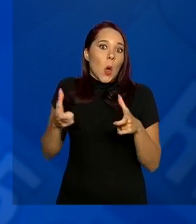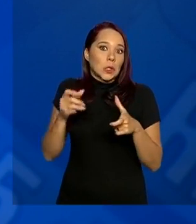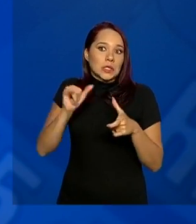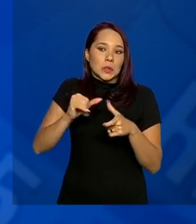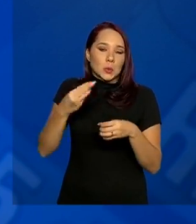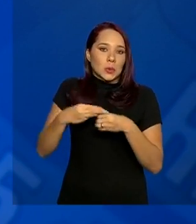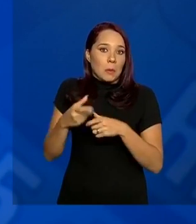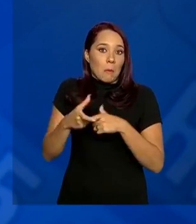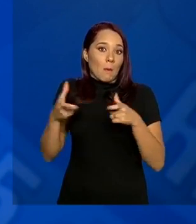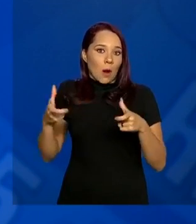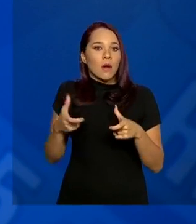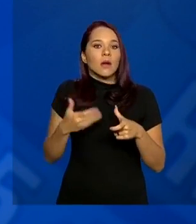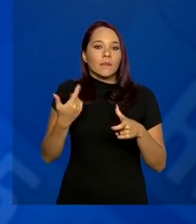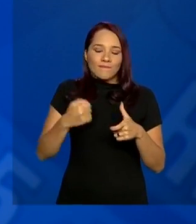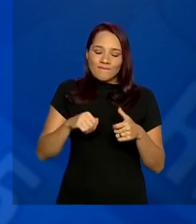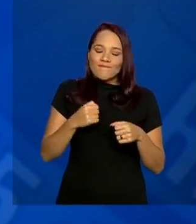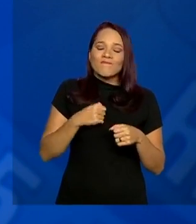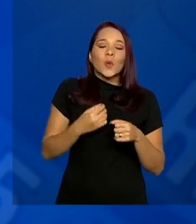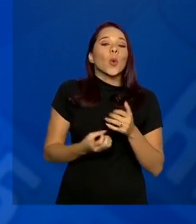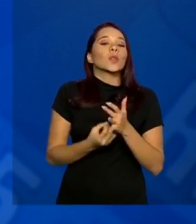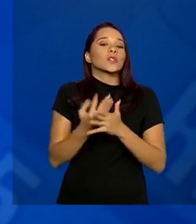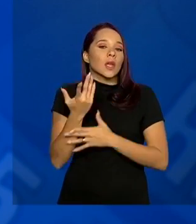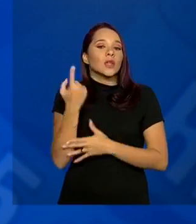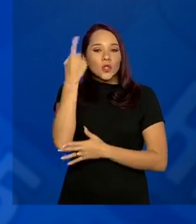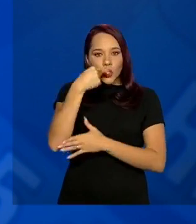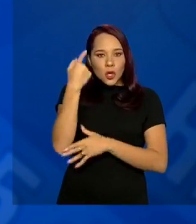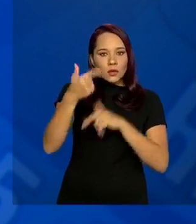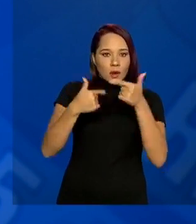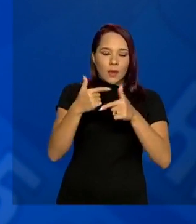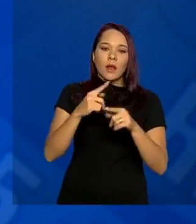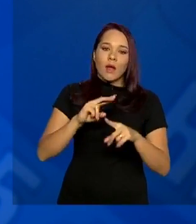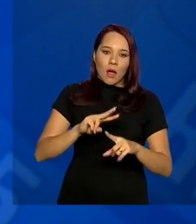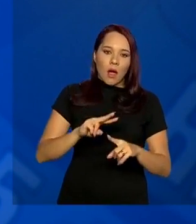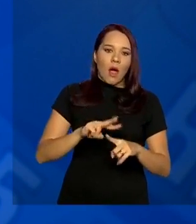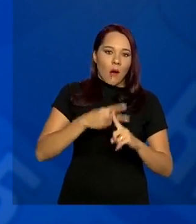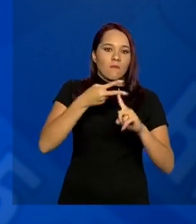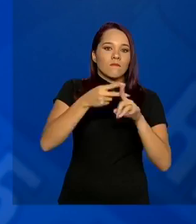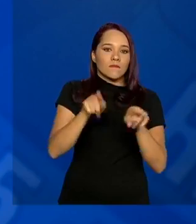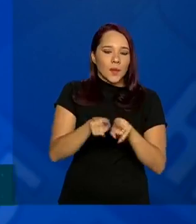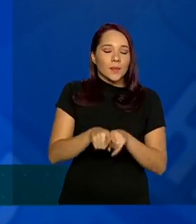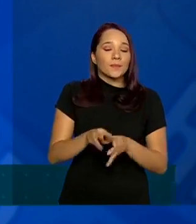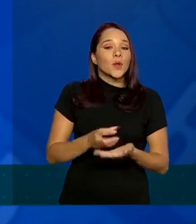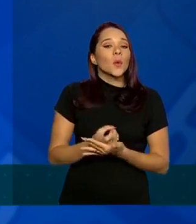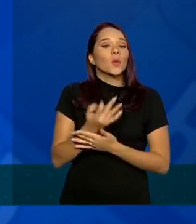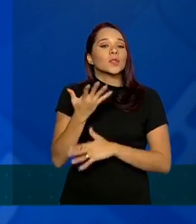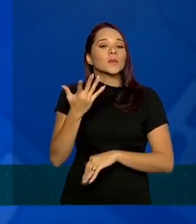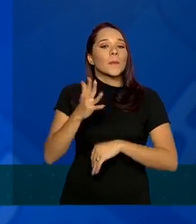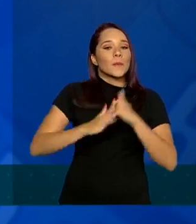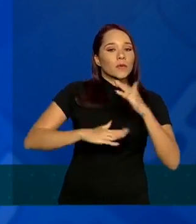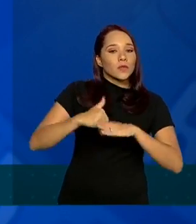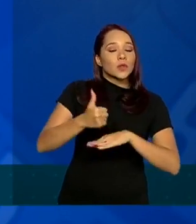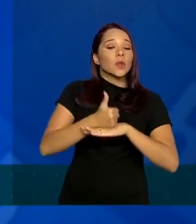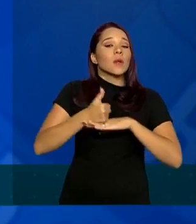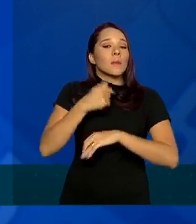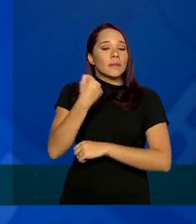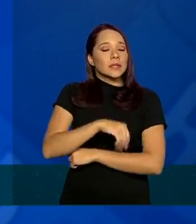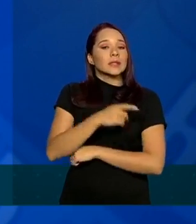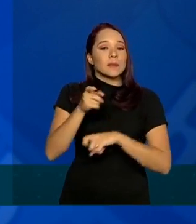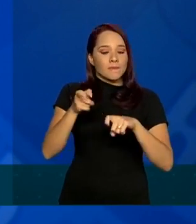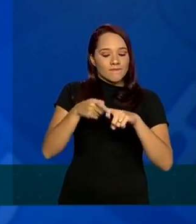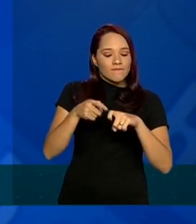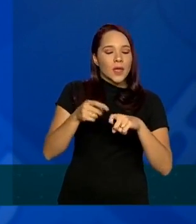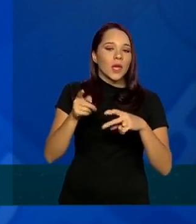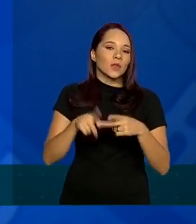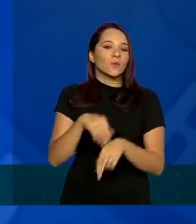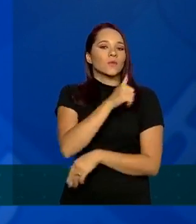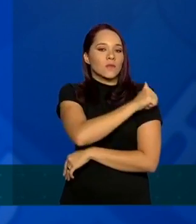maiores, tem um aumento de carga horária profissional. Essa composição de profissionais deve ser com médicos, enfermeiros e técnicos